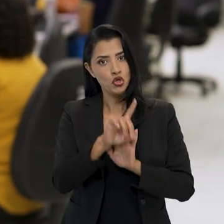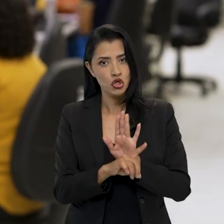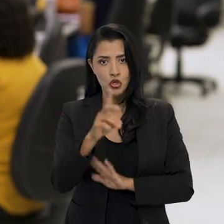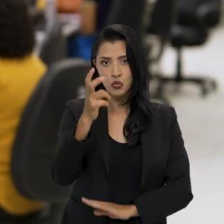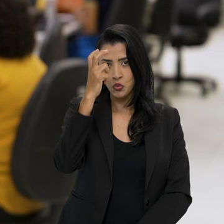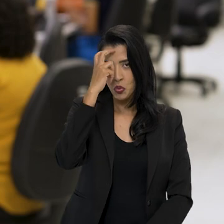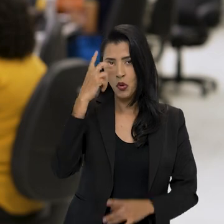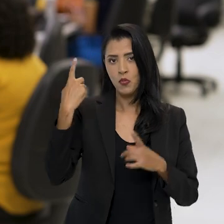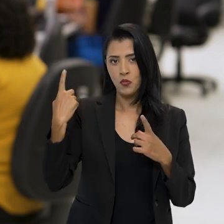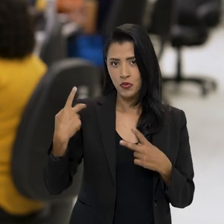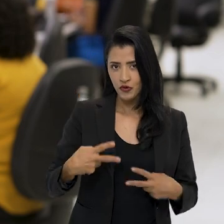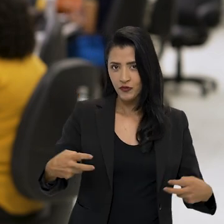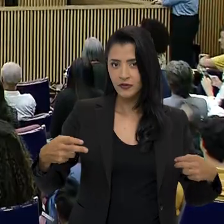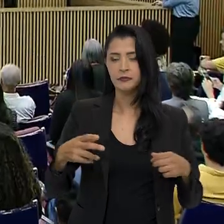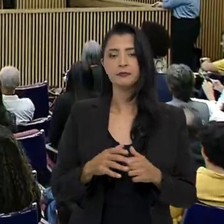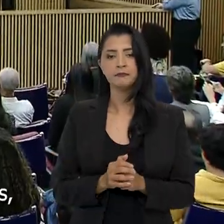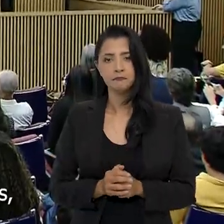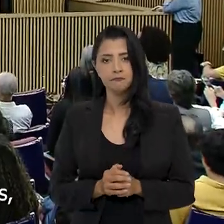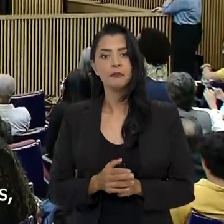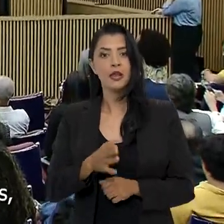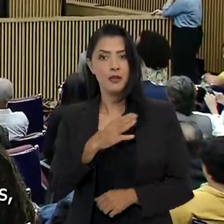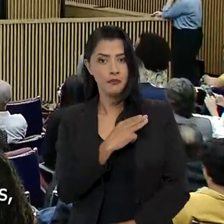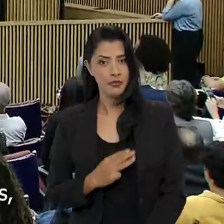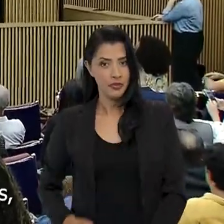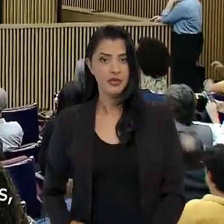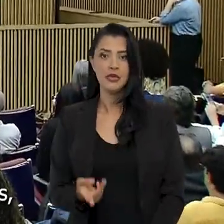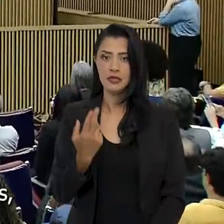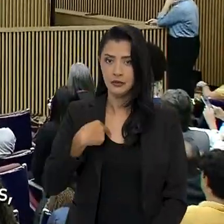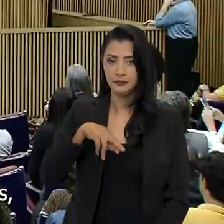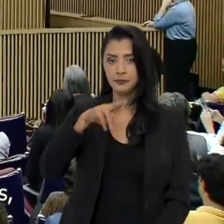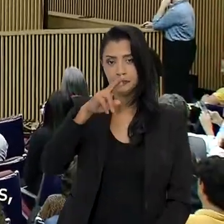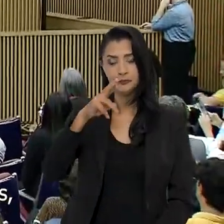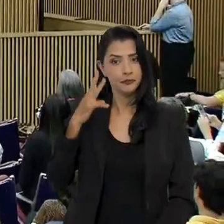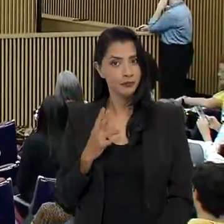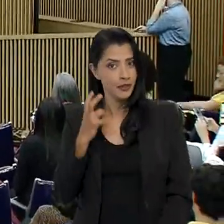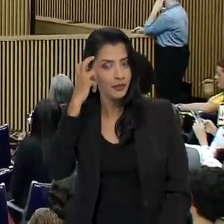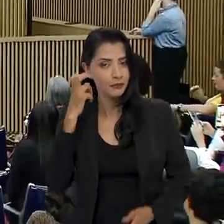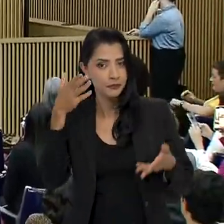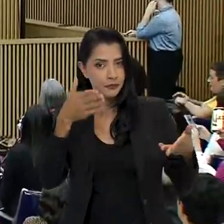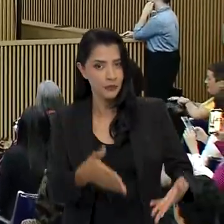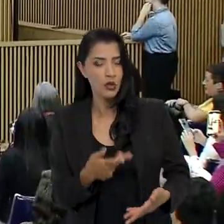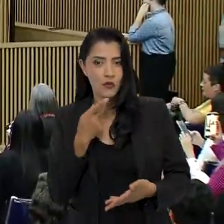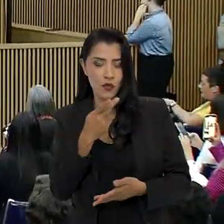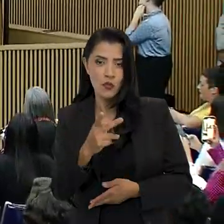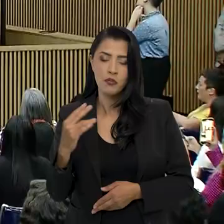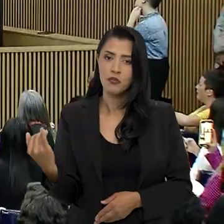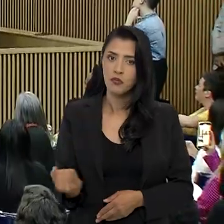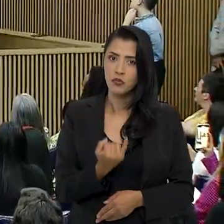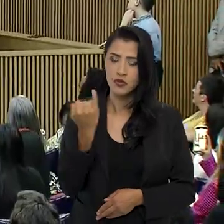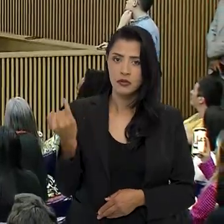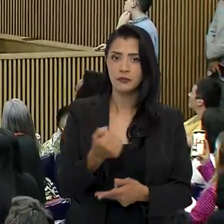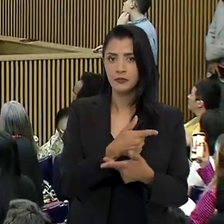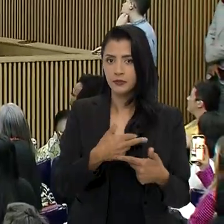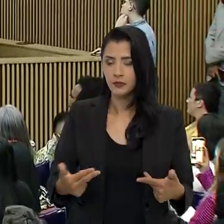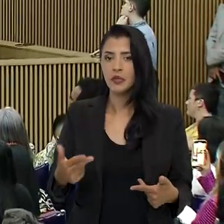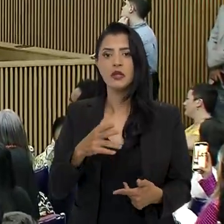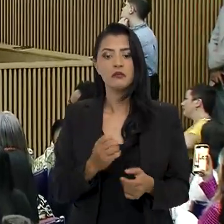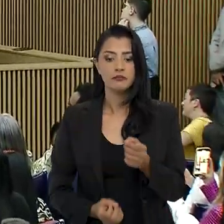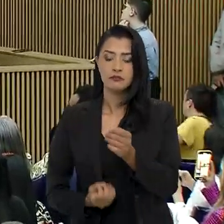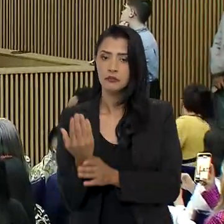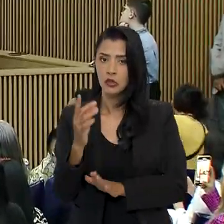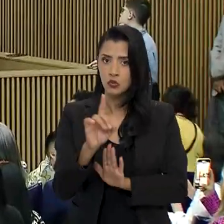direitos culturais e diversidade. A ministra da Cultura, Margarete Menezes, participou e falou sobre a importância da